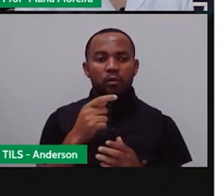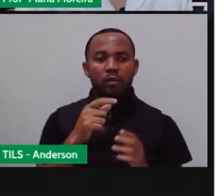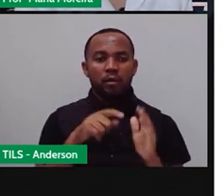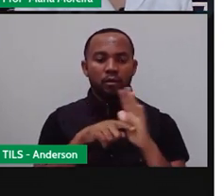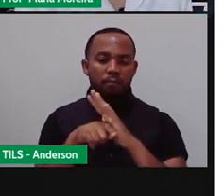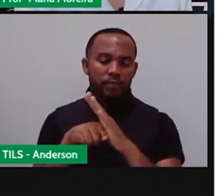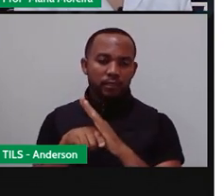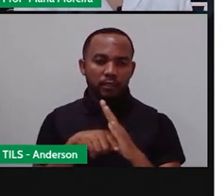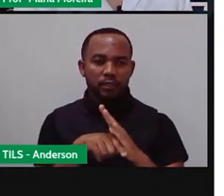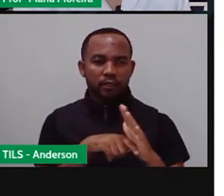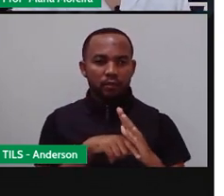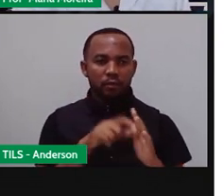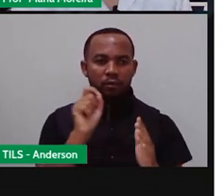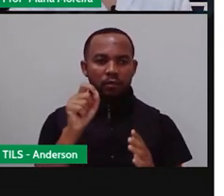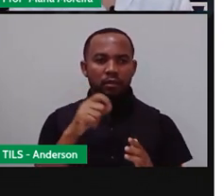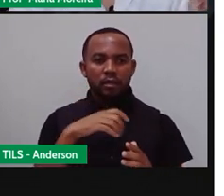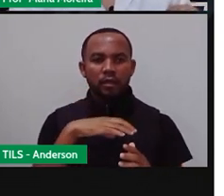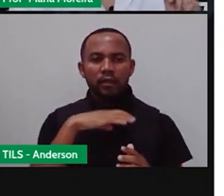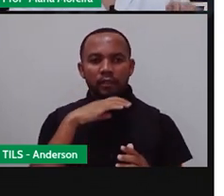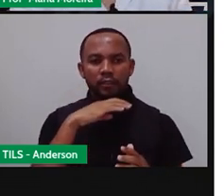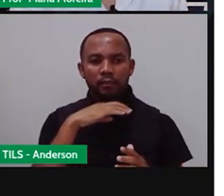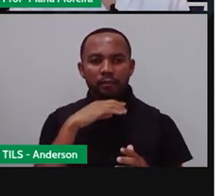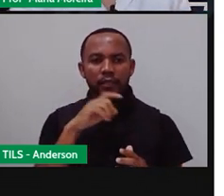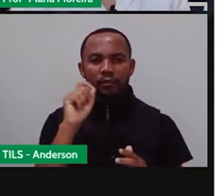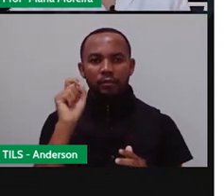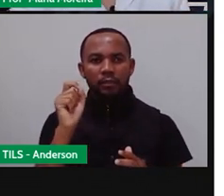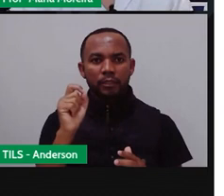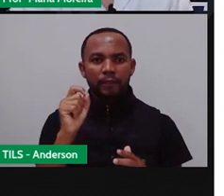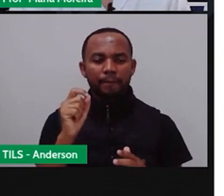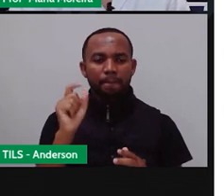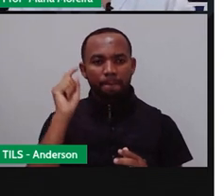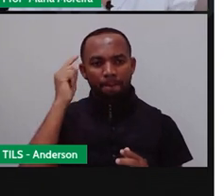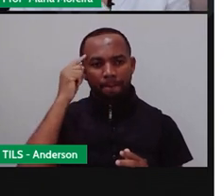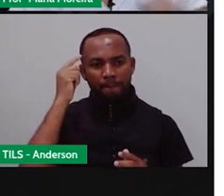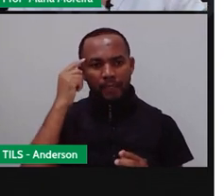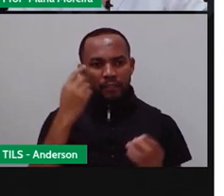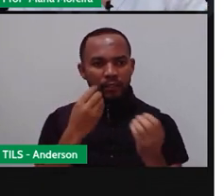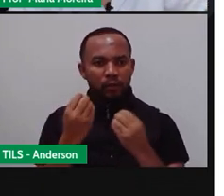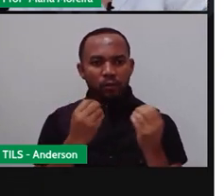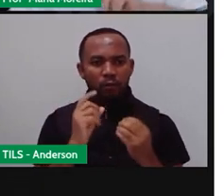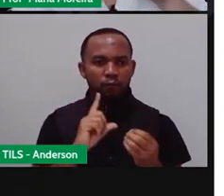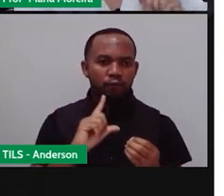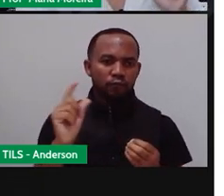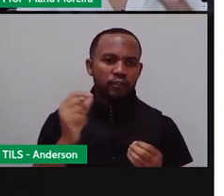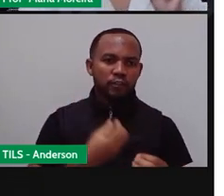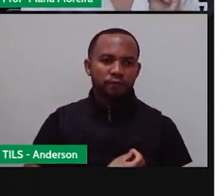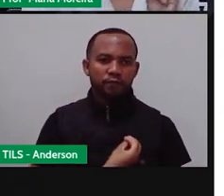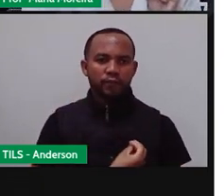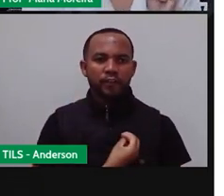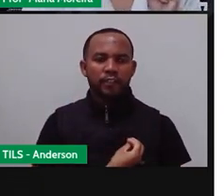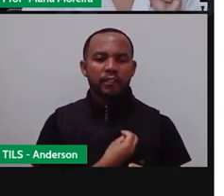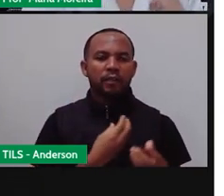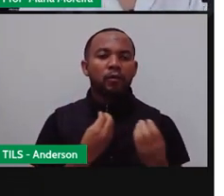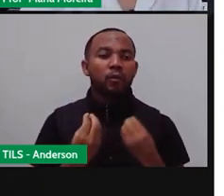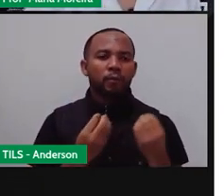optariam pela domesticação para fugir da vida dura. Ou seja, de besta, gente, eles não tinham nada. Então, eles